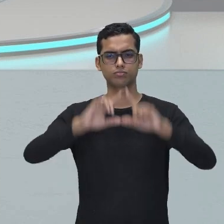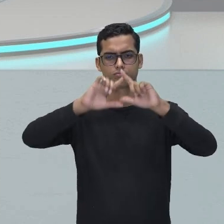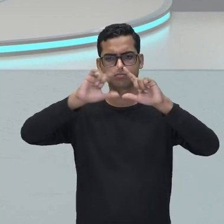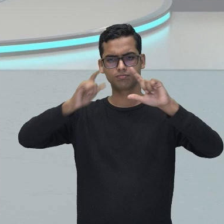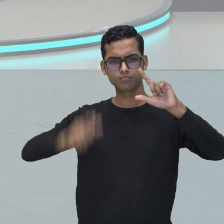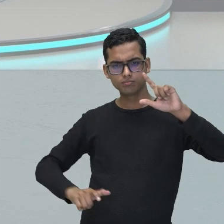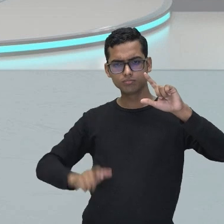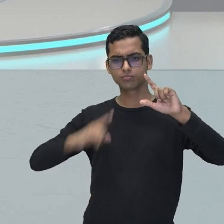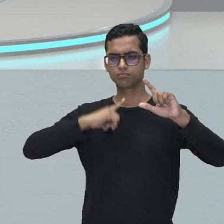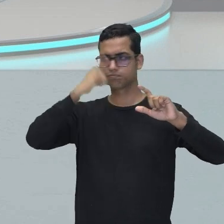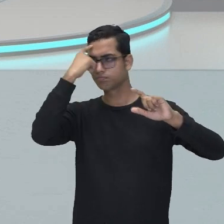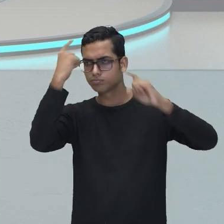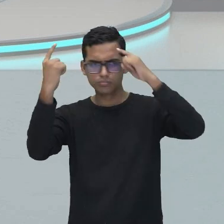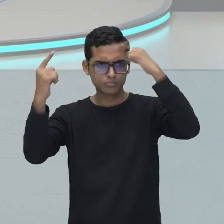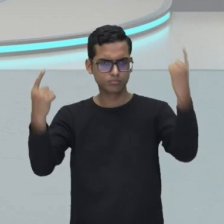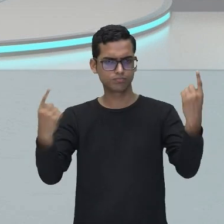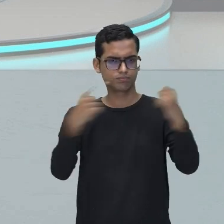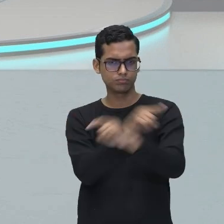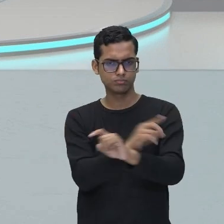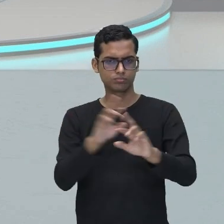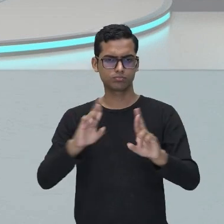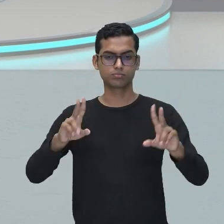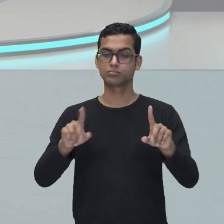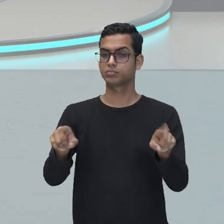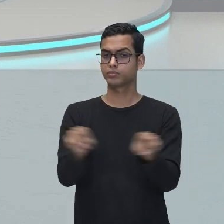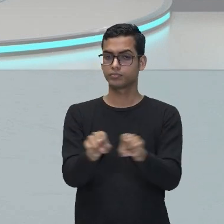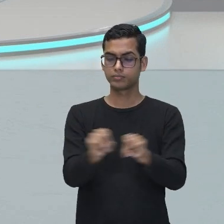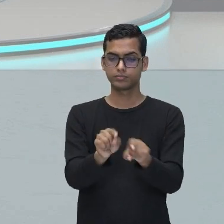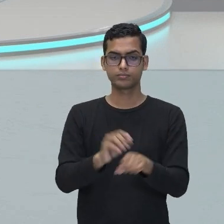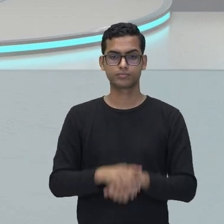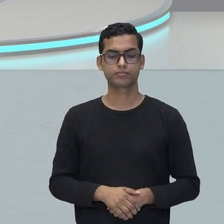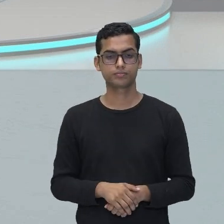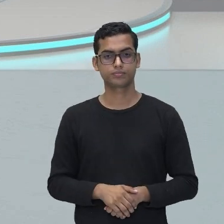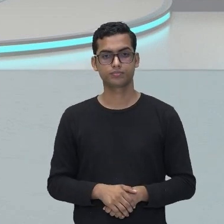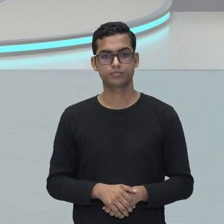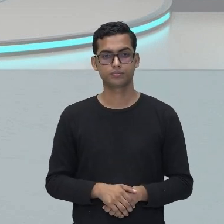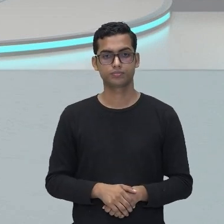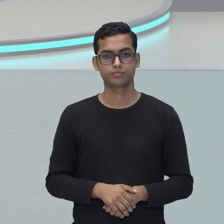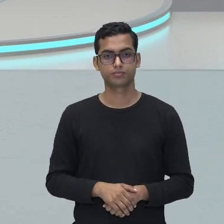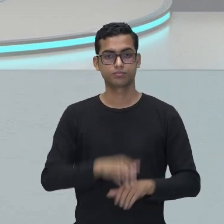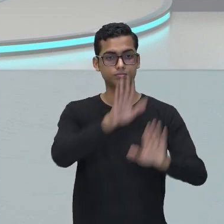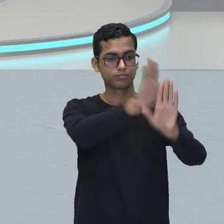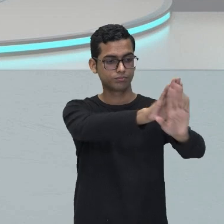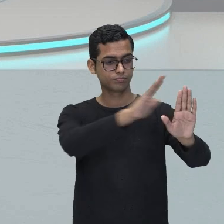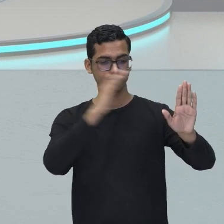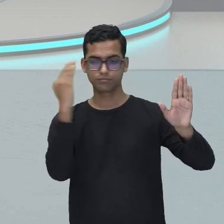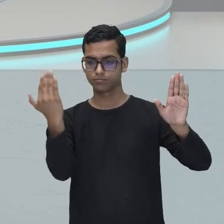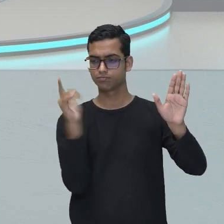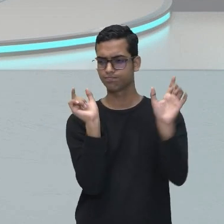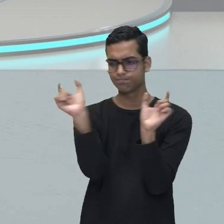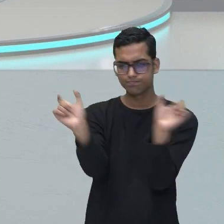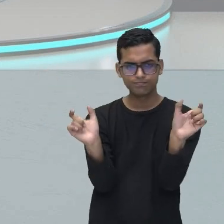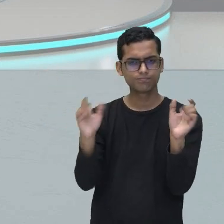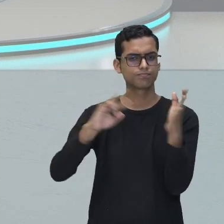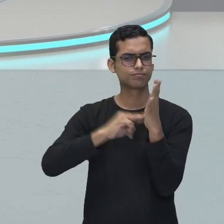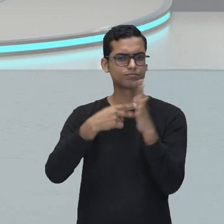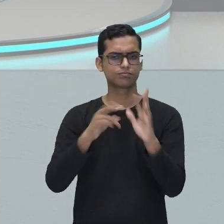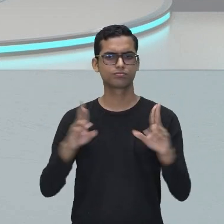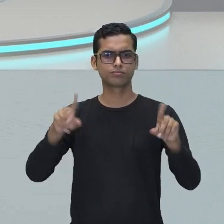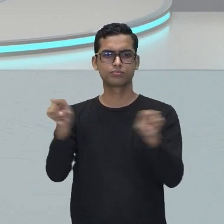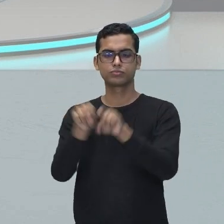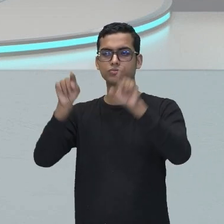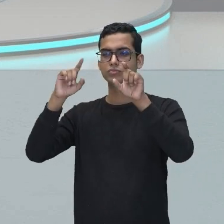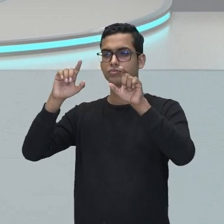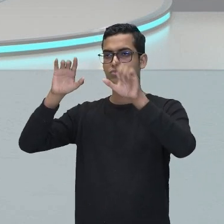contrárias. Já a antítese são palavras de sentidos diferentes. Céu, inferno,